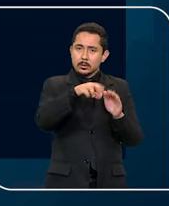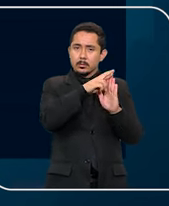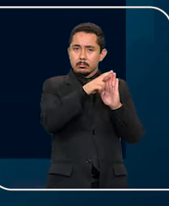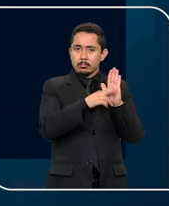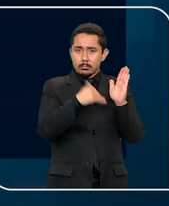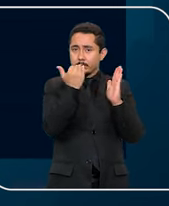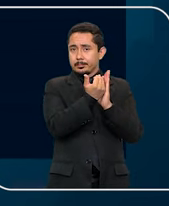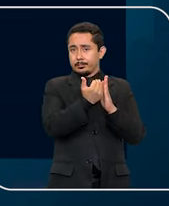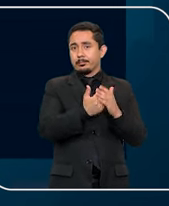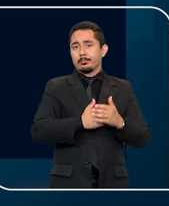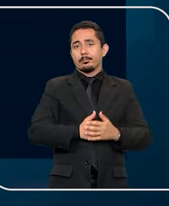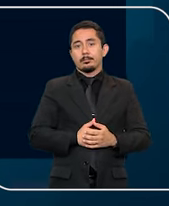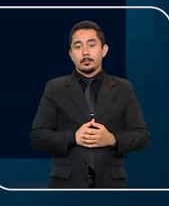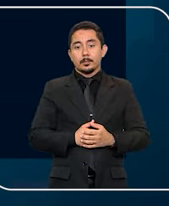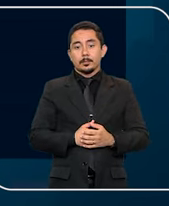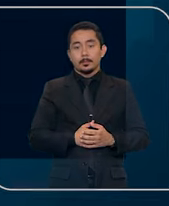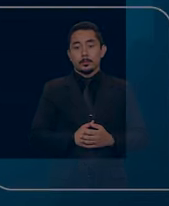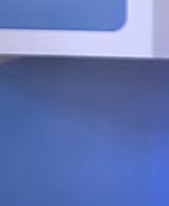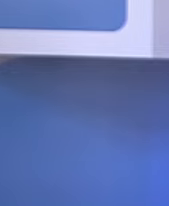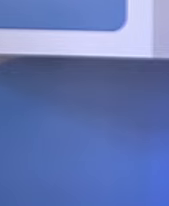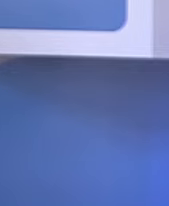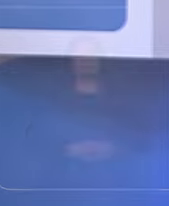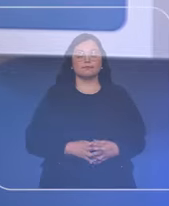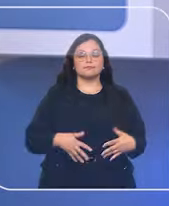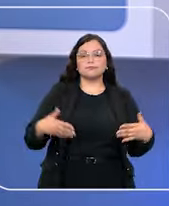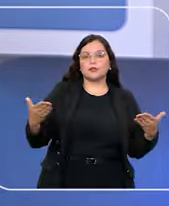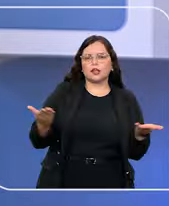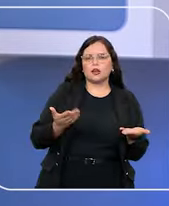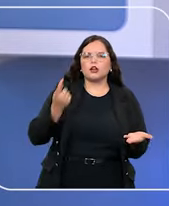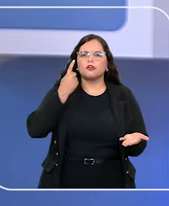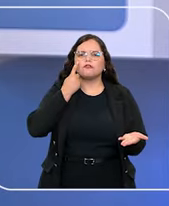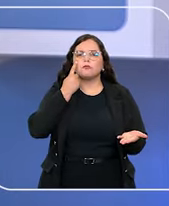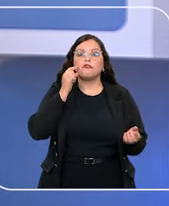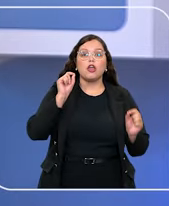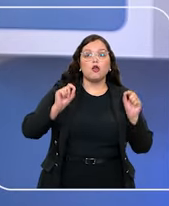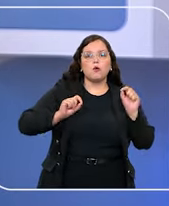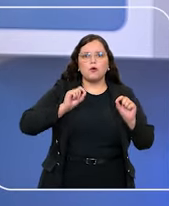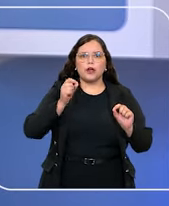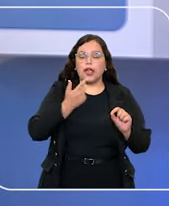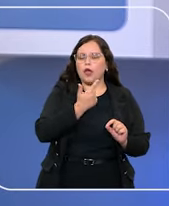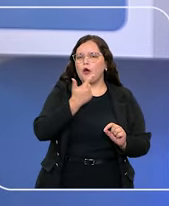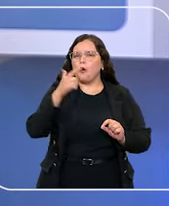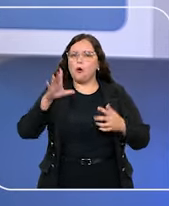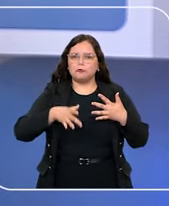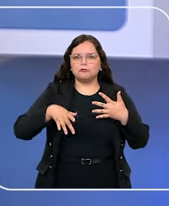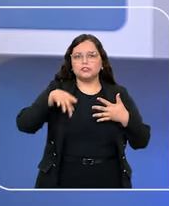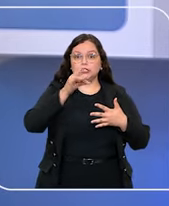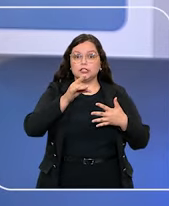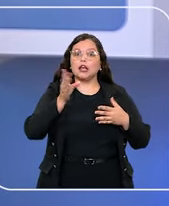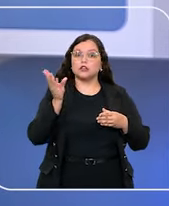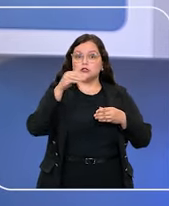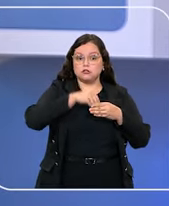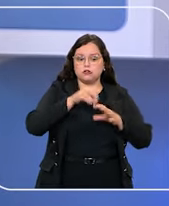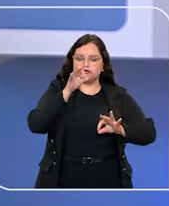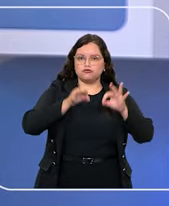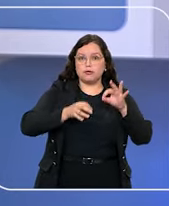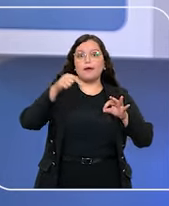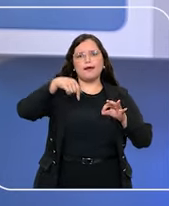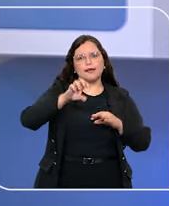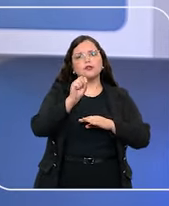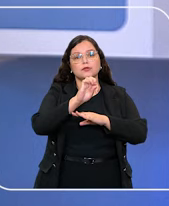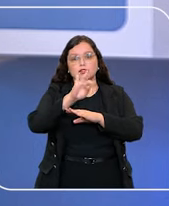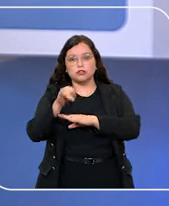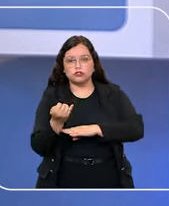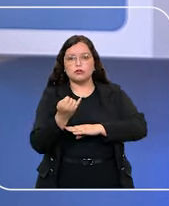regularizar as construções. E agora vamos conferir outros destaques entre os julgamentos do